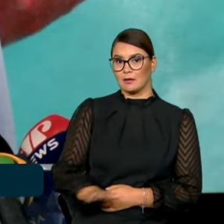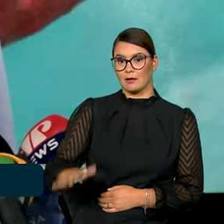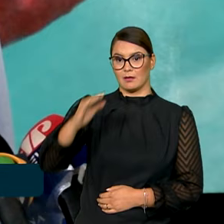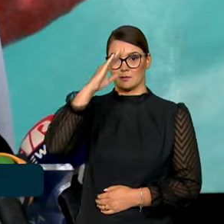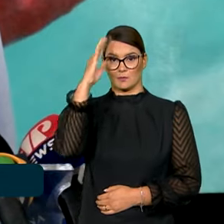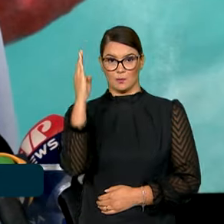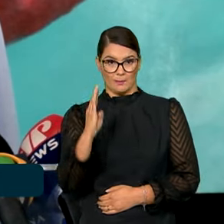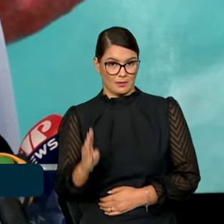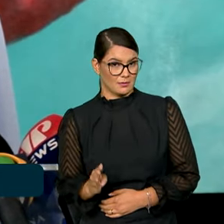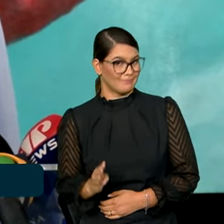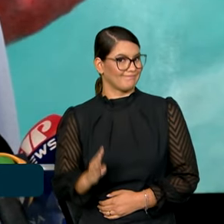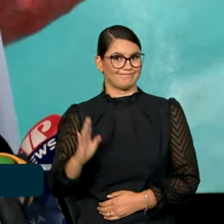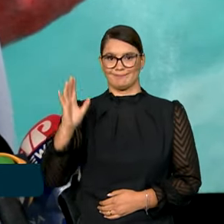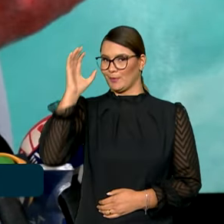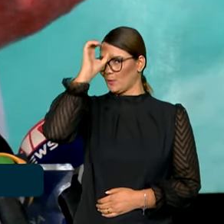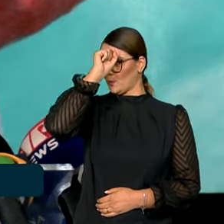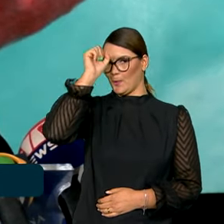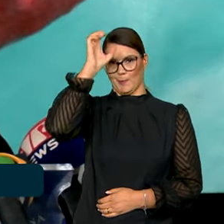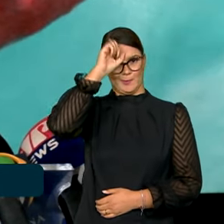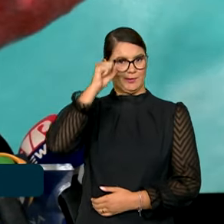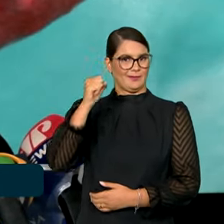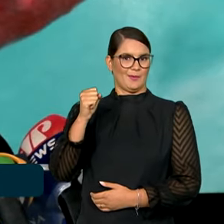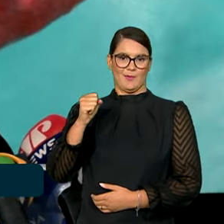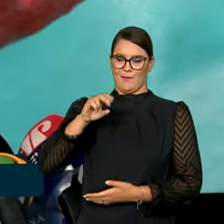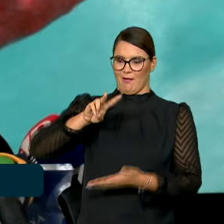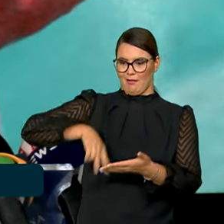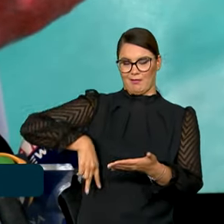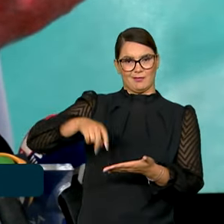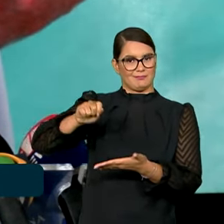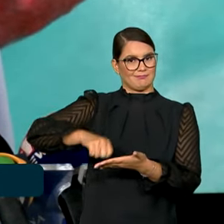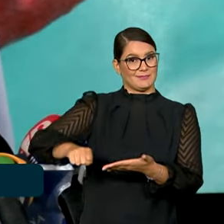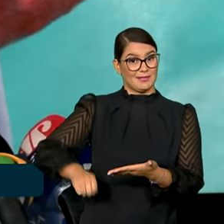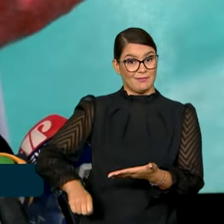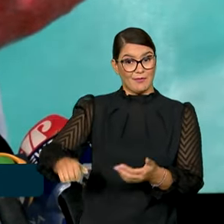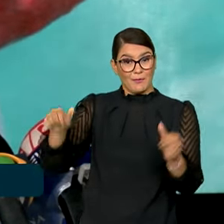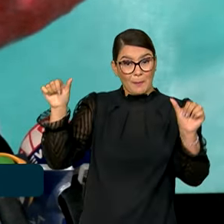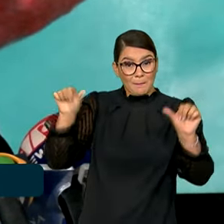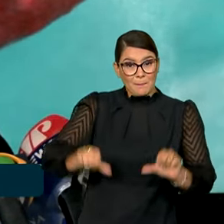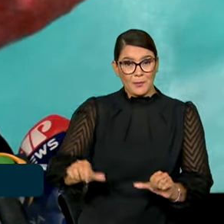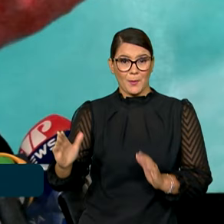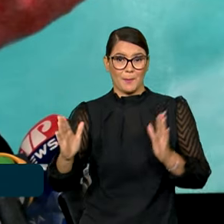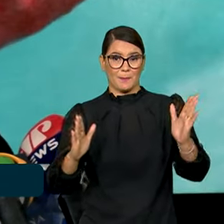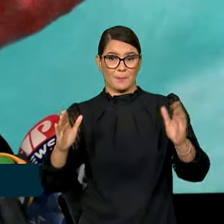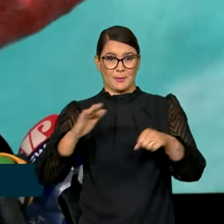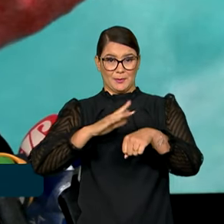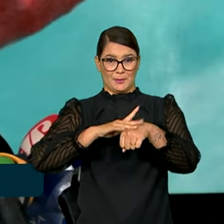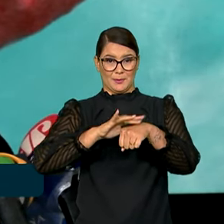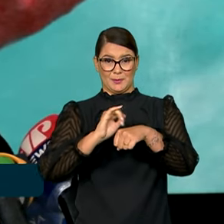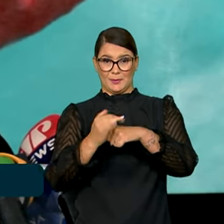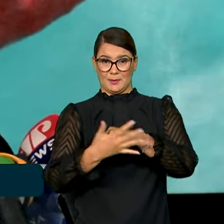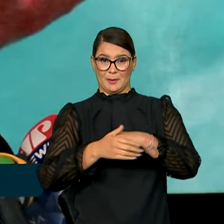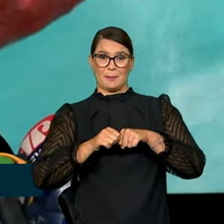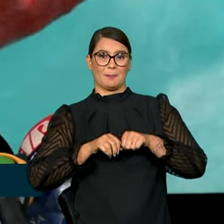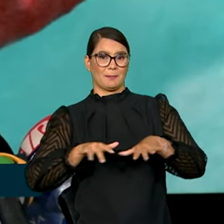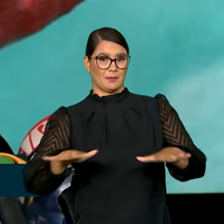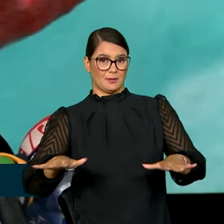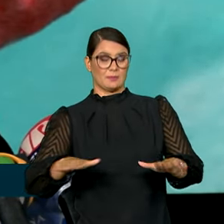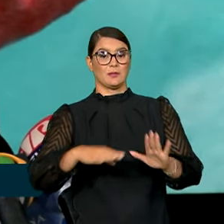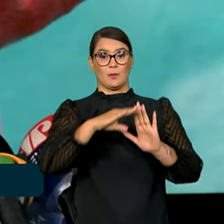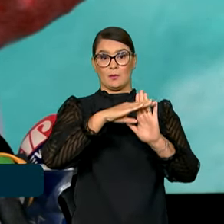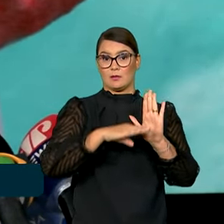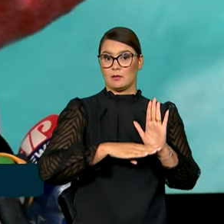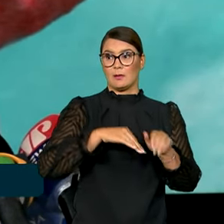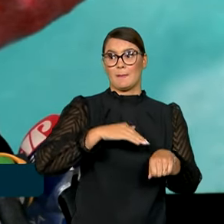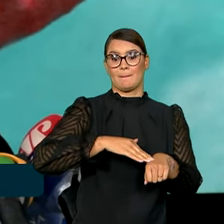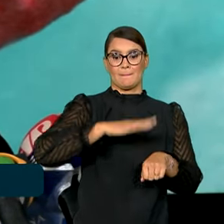não aprenderam a lei de escrever e se agravou com a pandemia. Esse programa, para mim, é dos programas mais importantes do MEC.